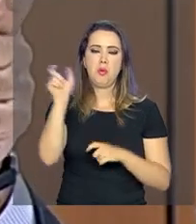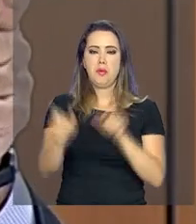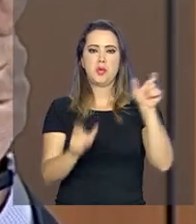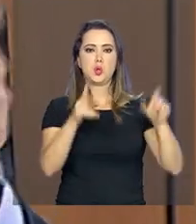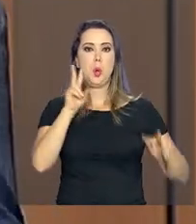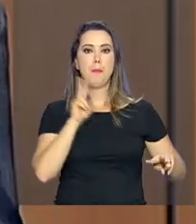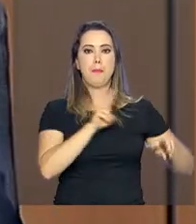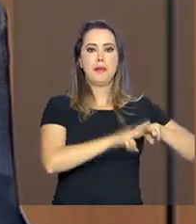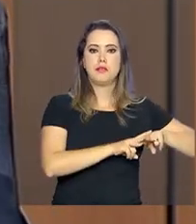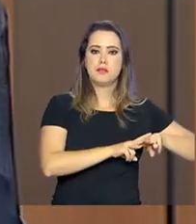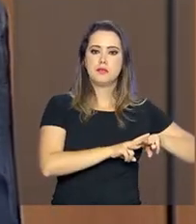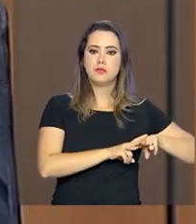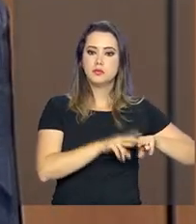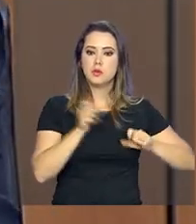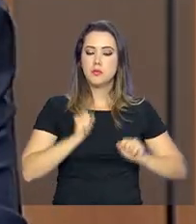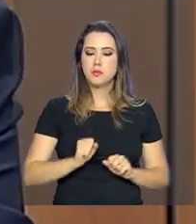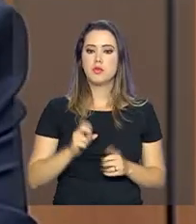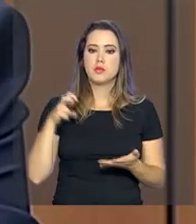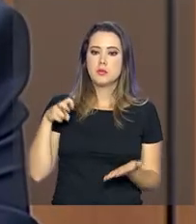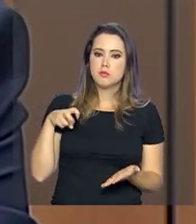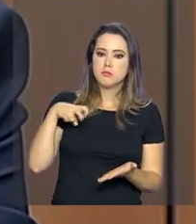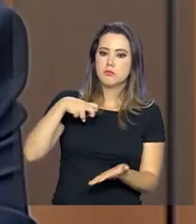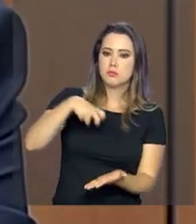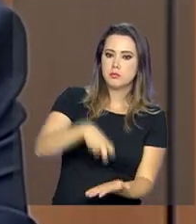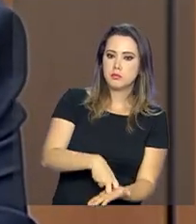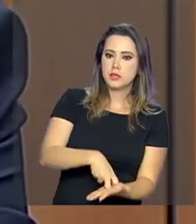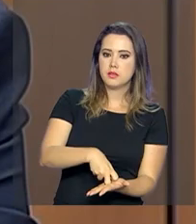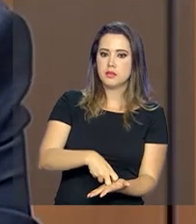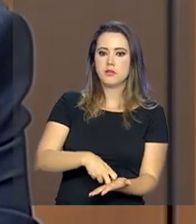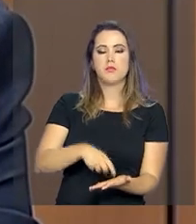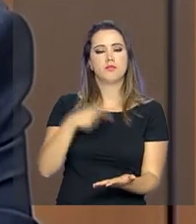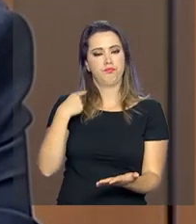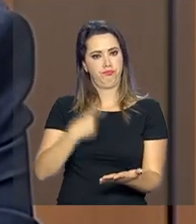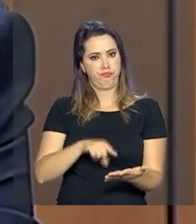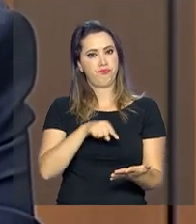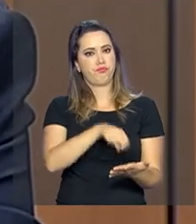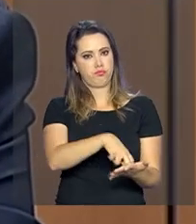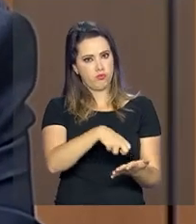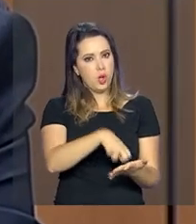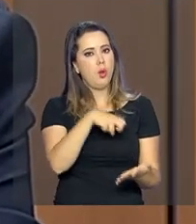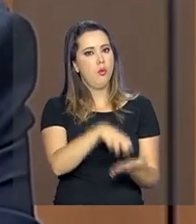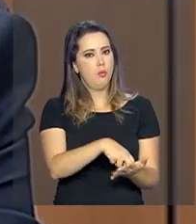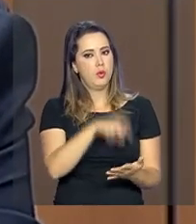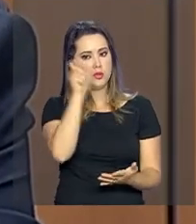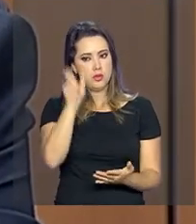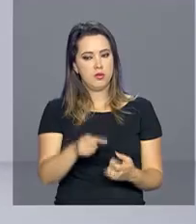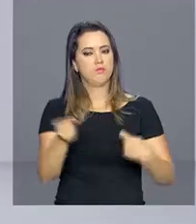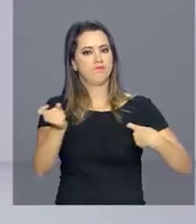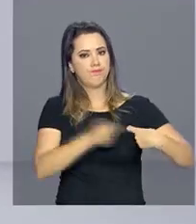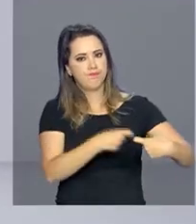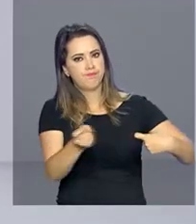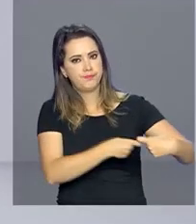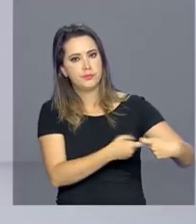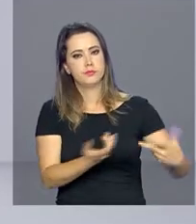presos, para que você possa fazer então a comprovação e punir o estuprador.